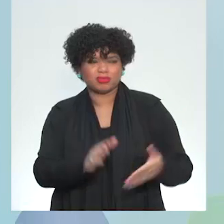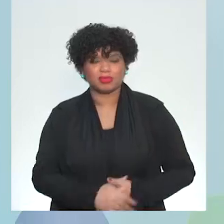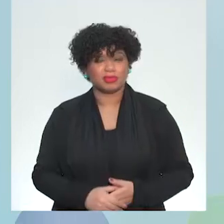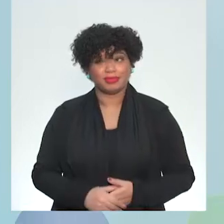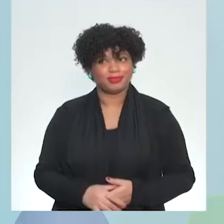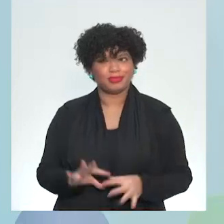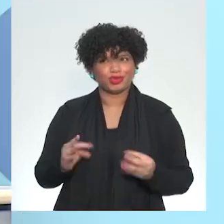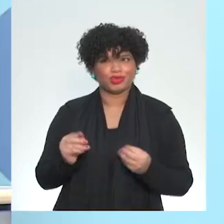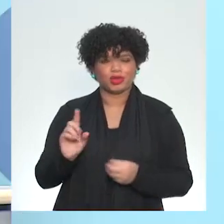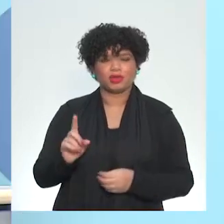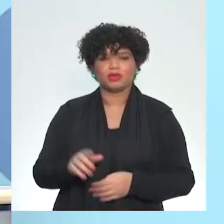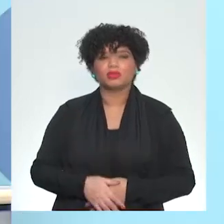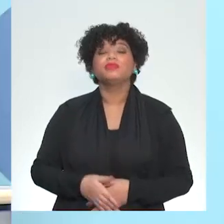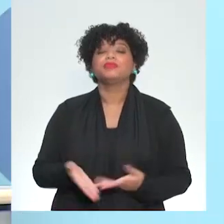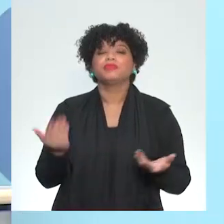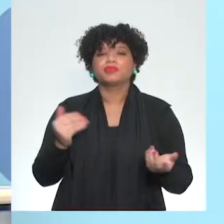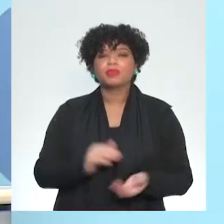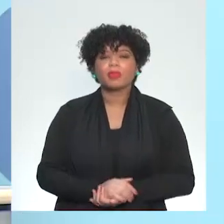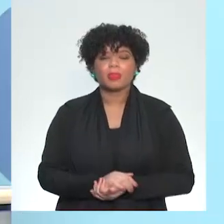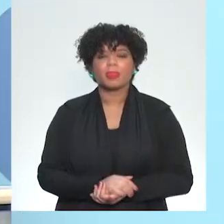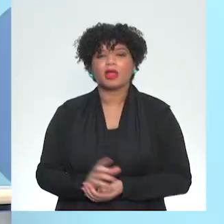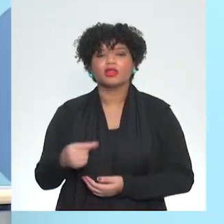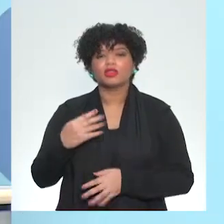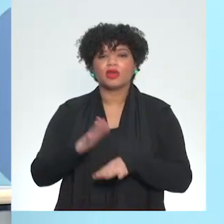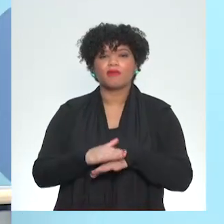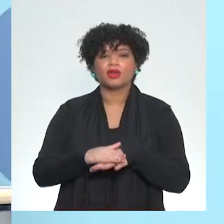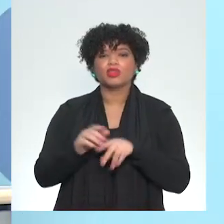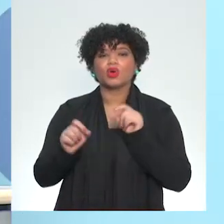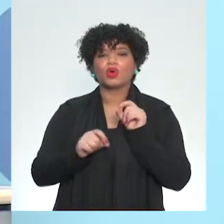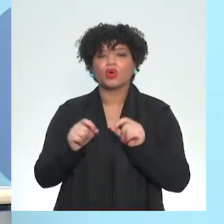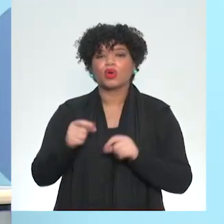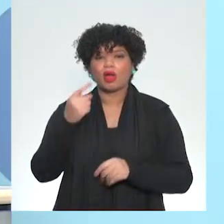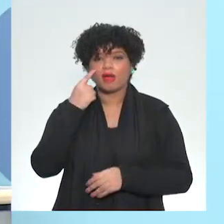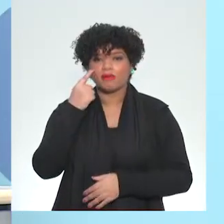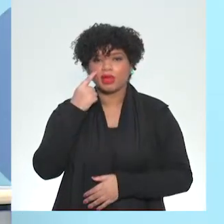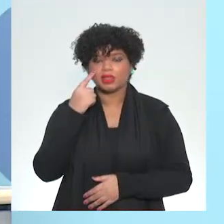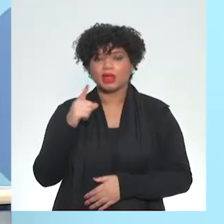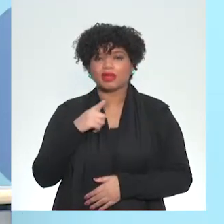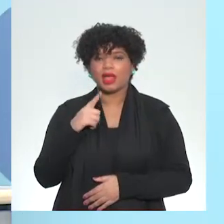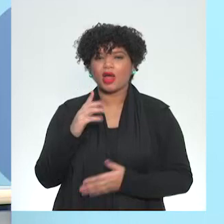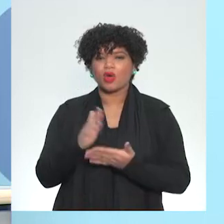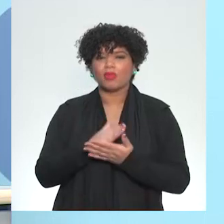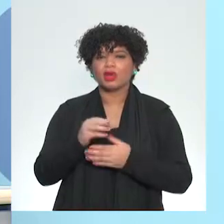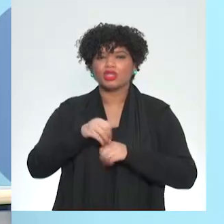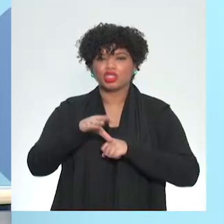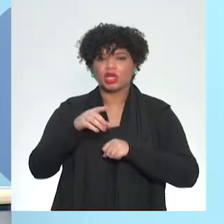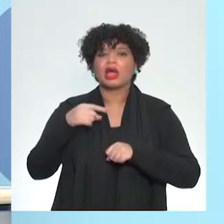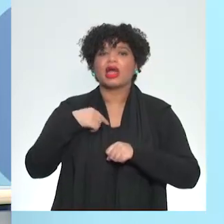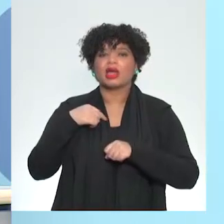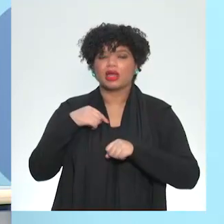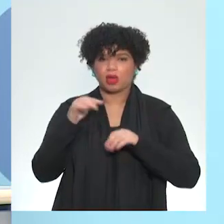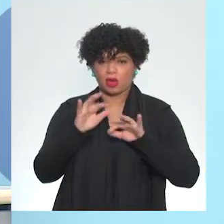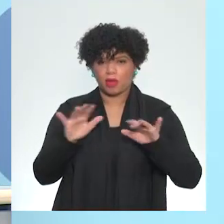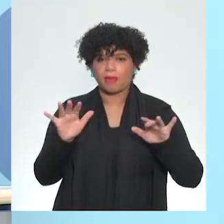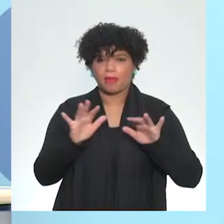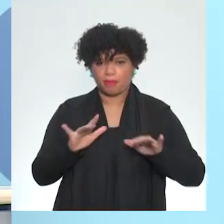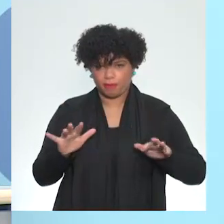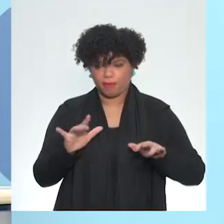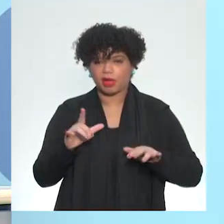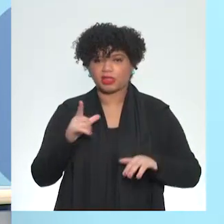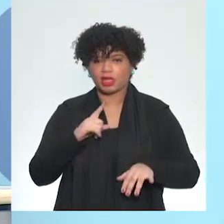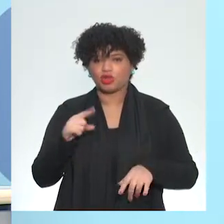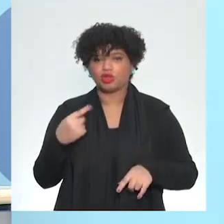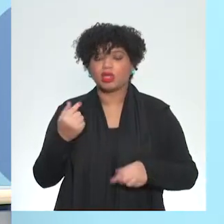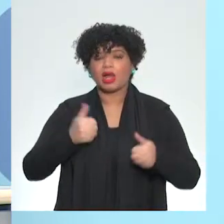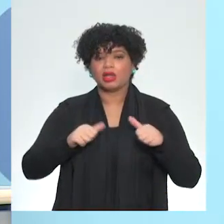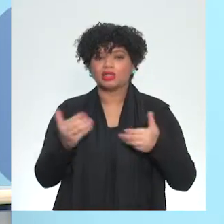tanto. E aí, como a gente vai fazer? Trouxe aqui alguns comandos. Eu juro que fui eu que escrevi e tal. Que a gente vai